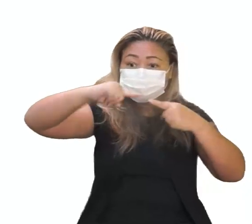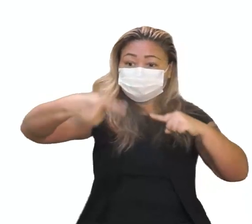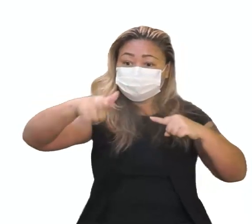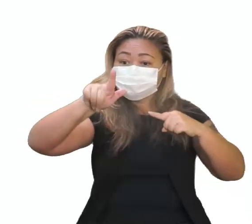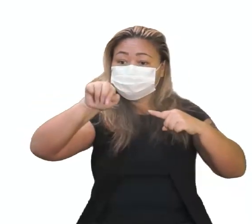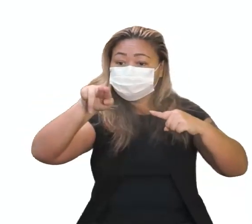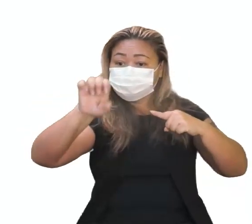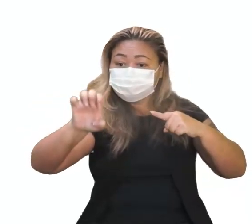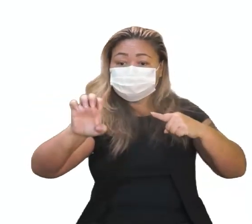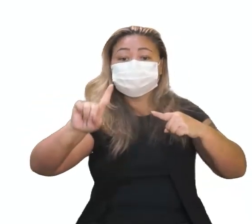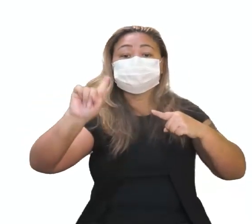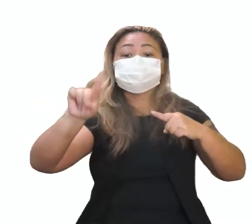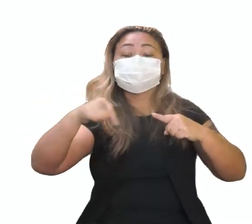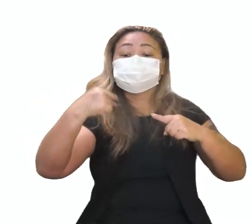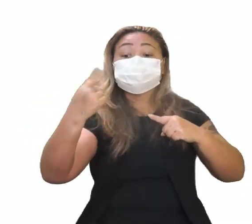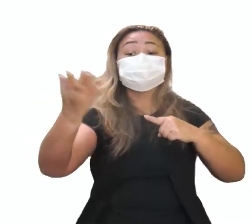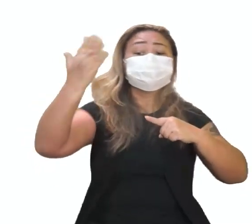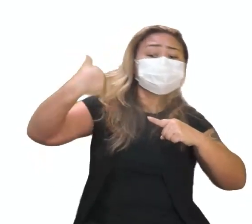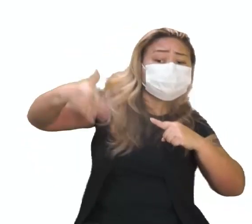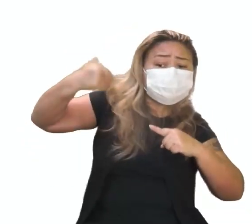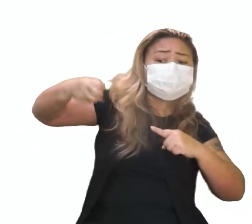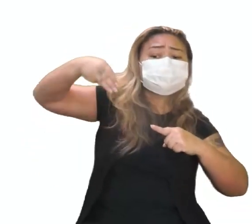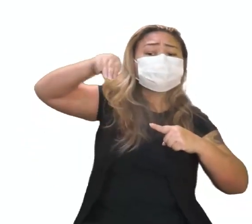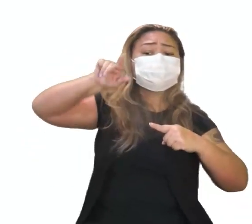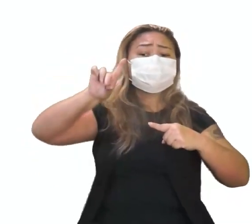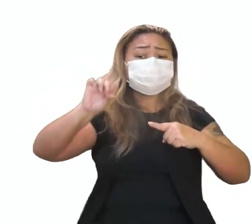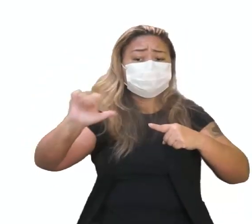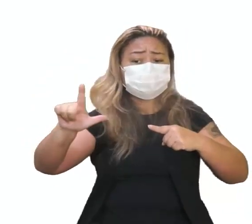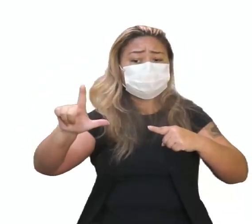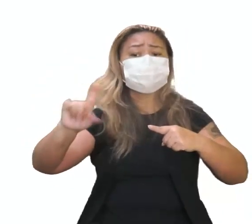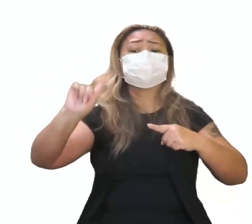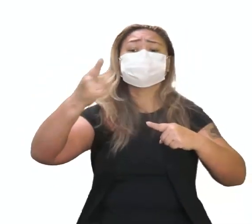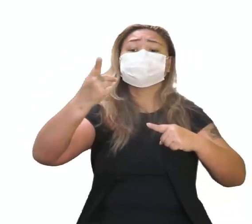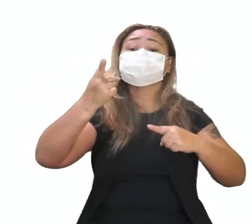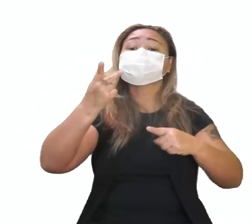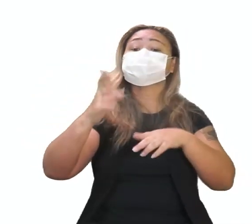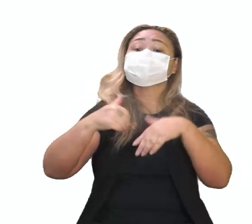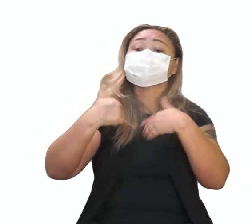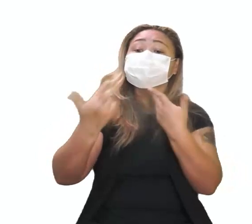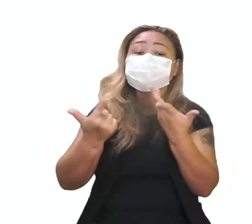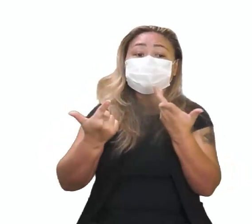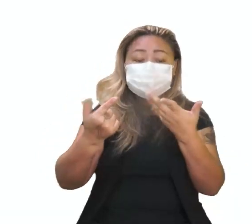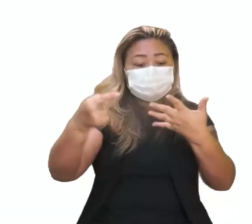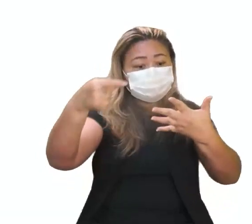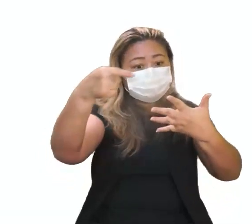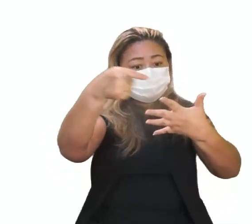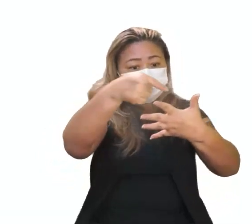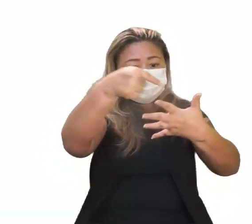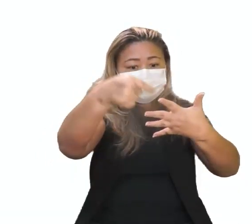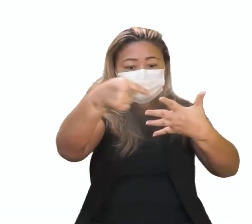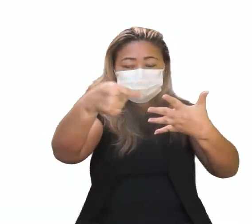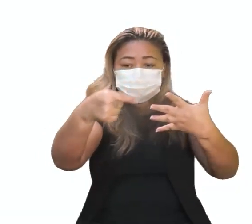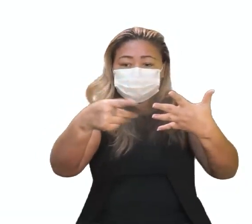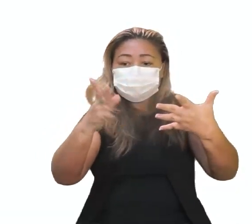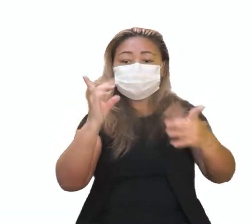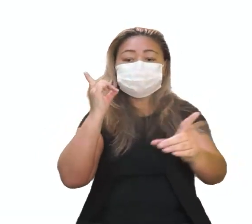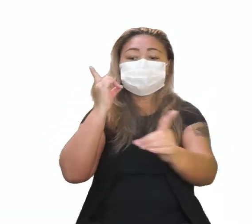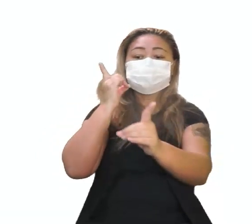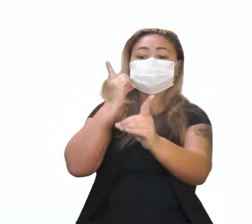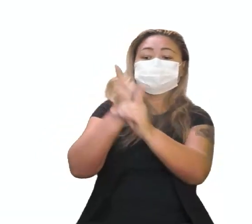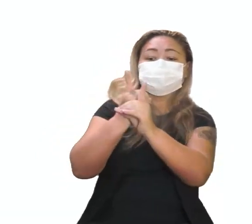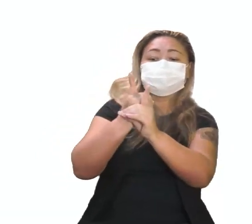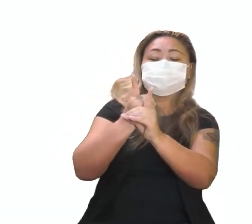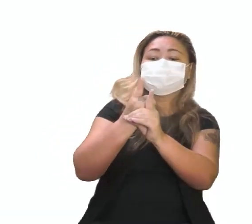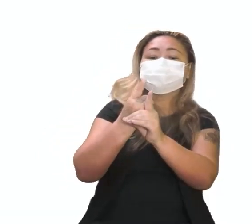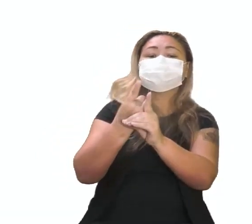tá bom? Mencionados por Gregor Mendel. Assinale a alternativa que corresponda com a descoberta de